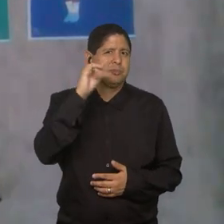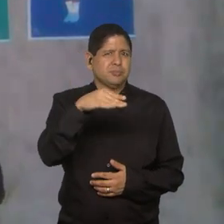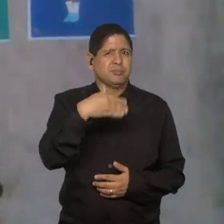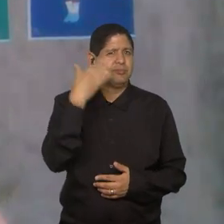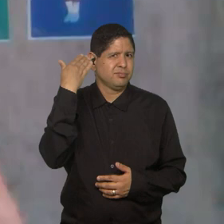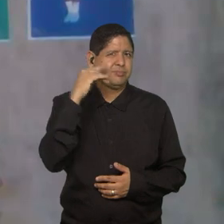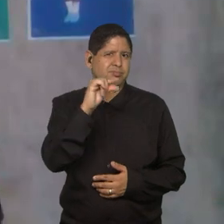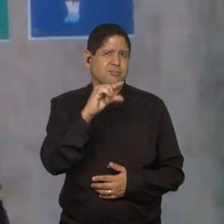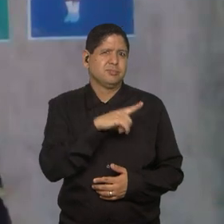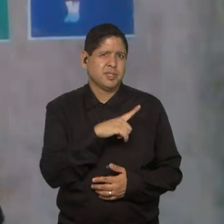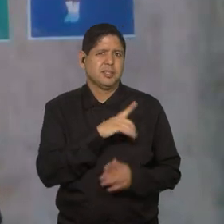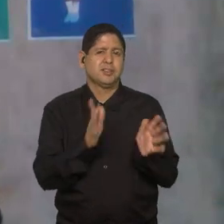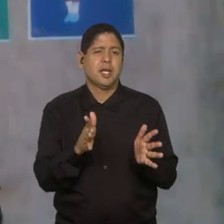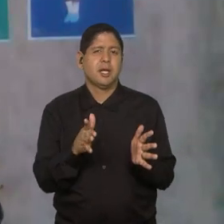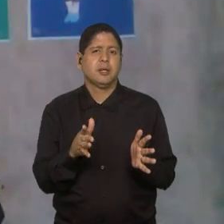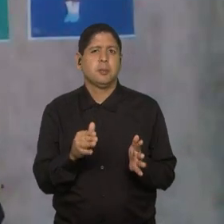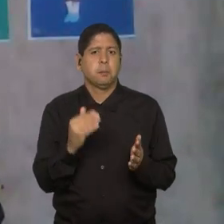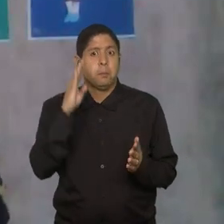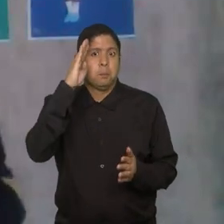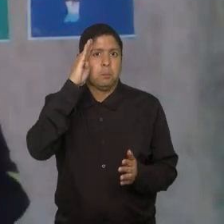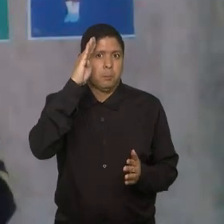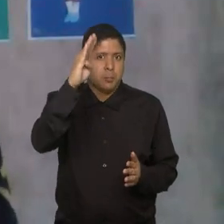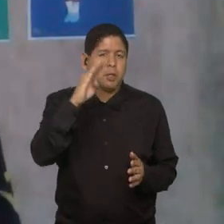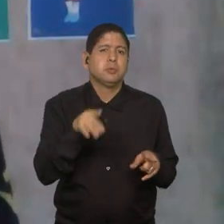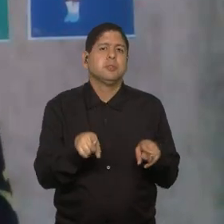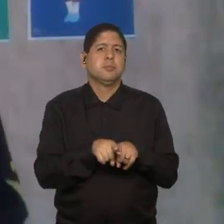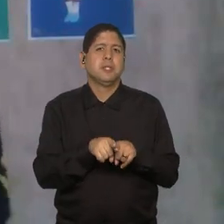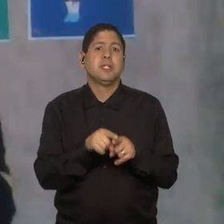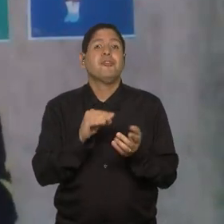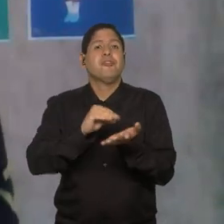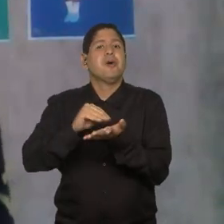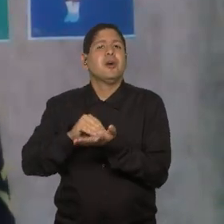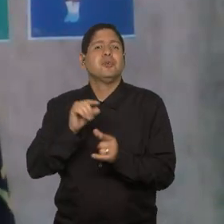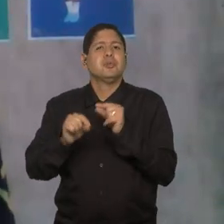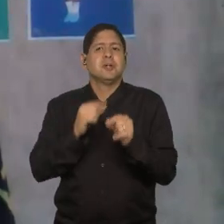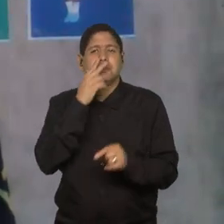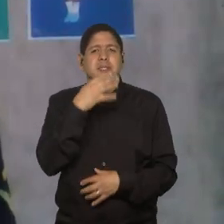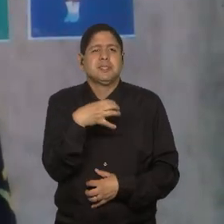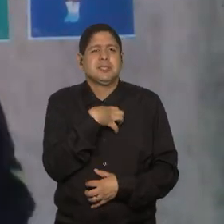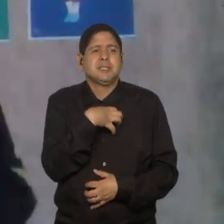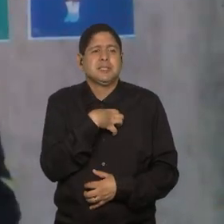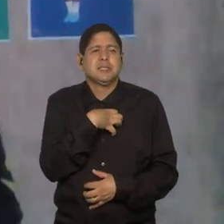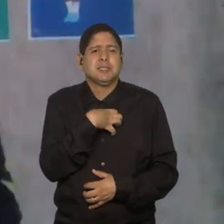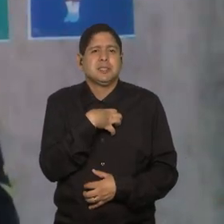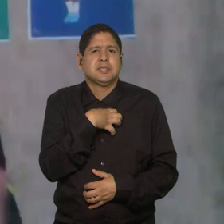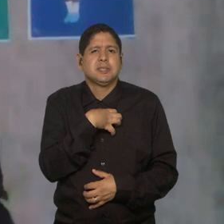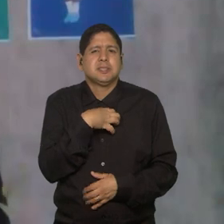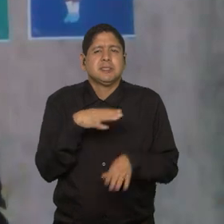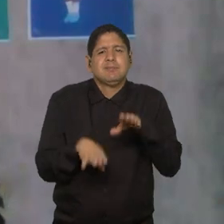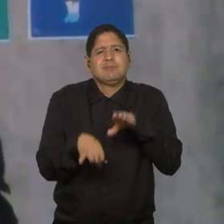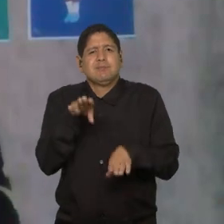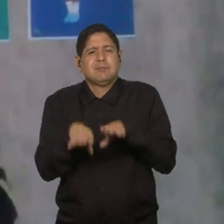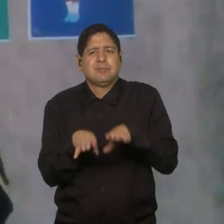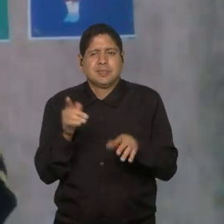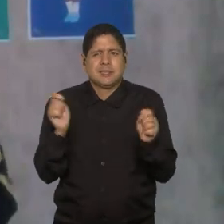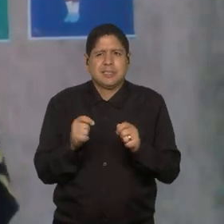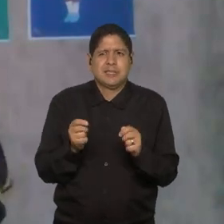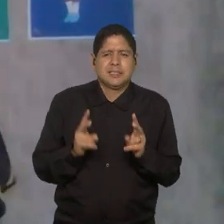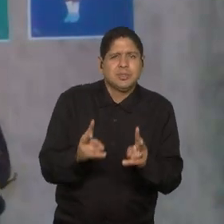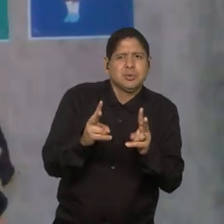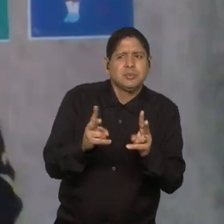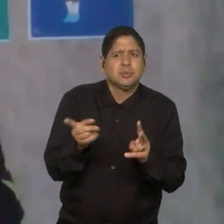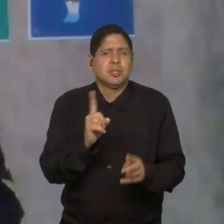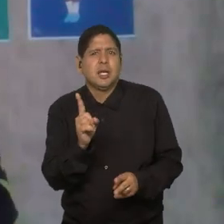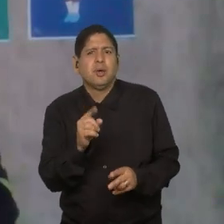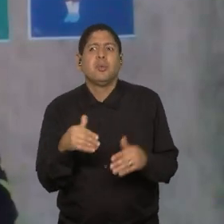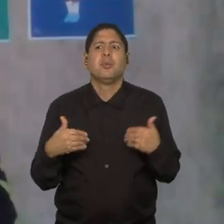maioria delas e pelo menos as principais e ainda há uma sensação, pelo menos, de instabilidade, né? Será que isso dura? Será que não